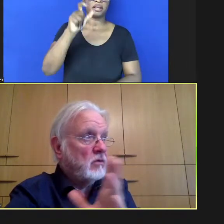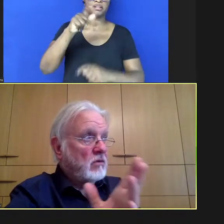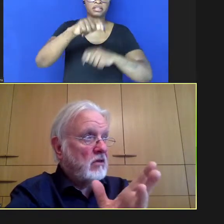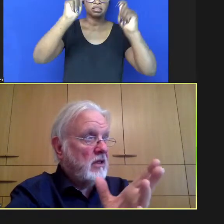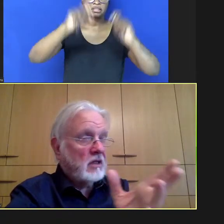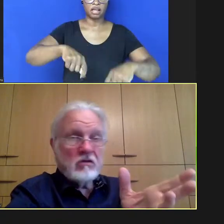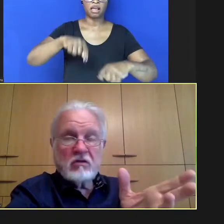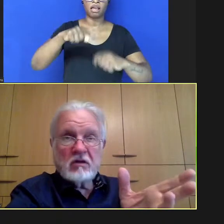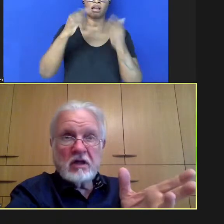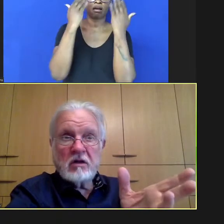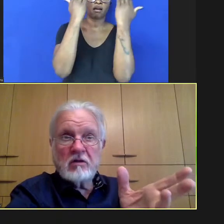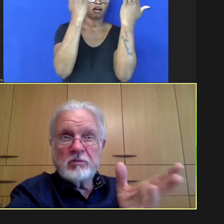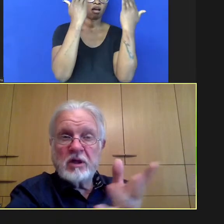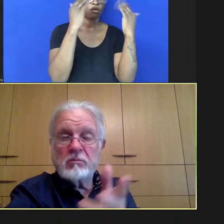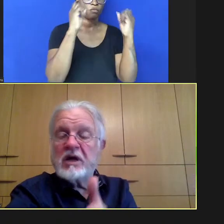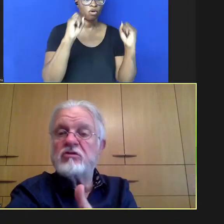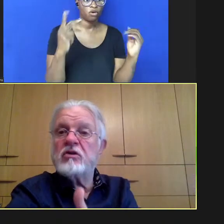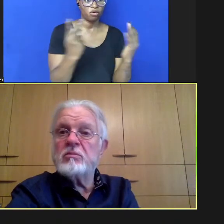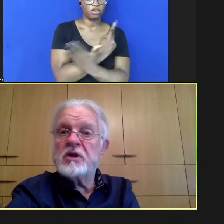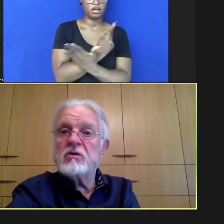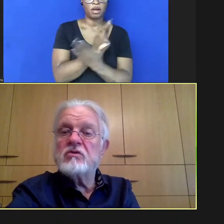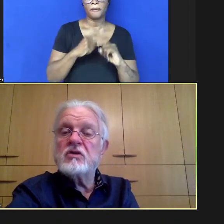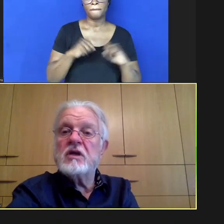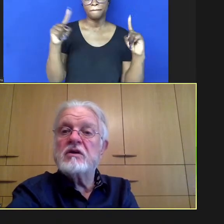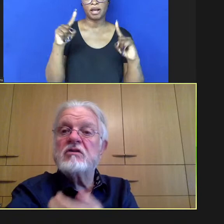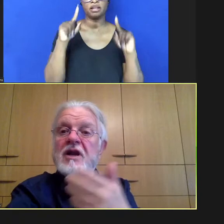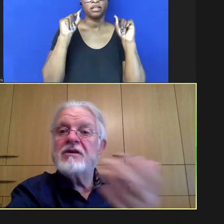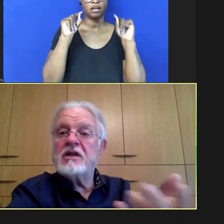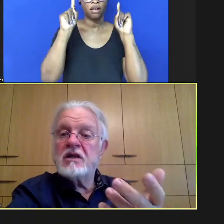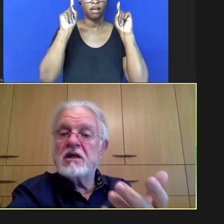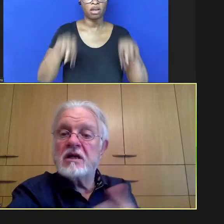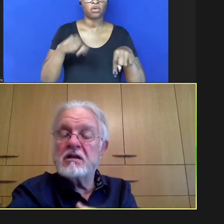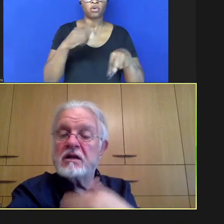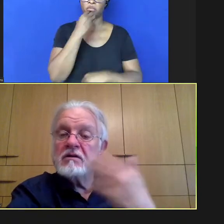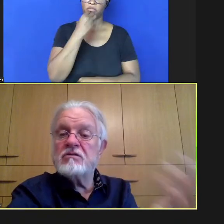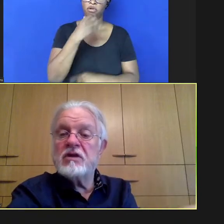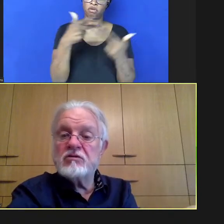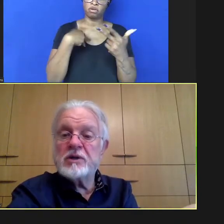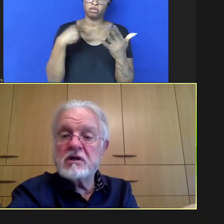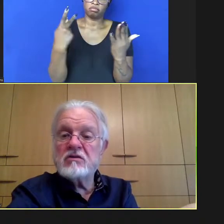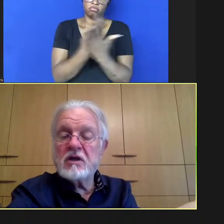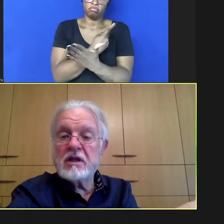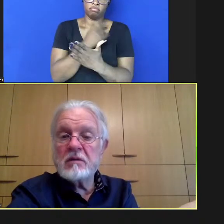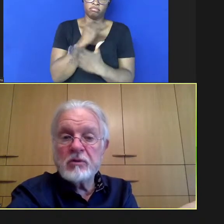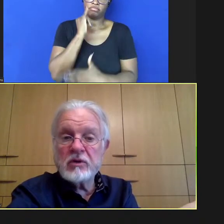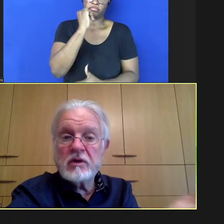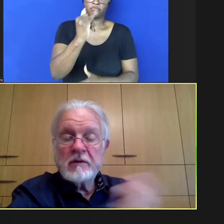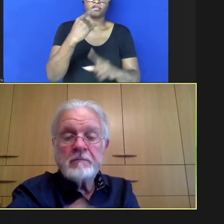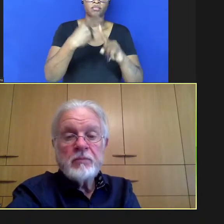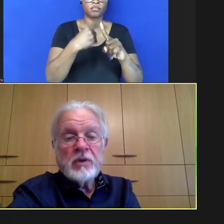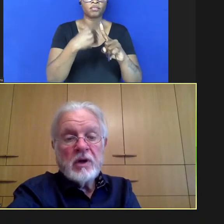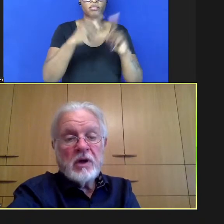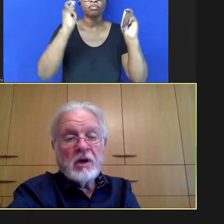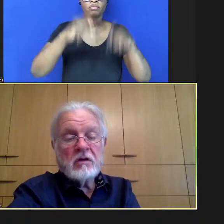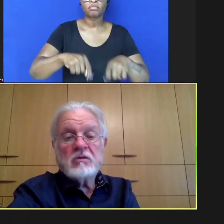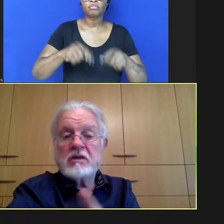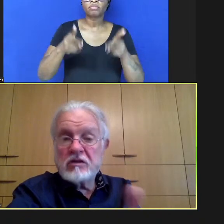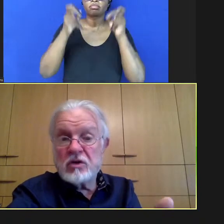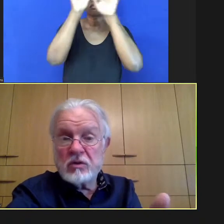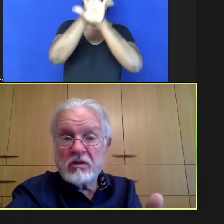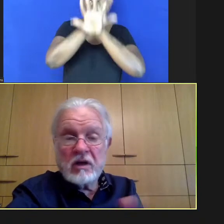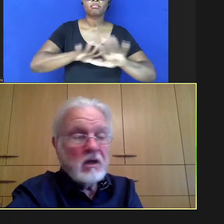suspeita de que possa haver e é uma boa coisa que isso seja mencionado porque existe clareza e transparência